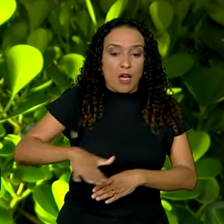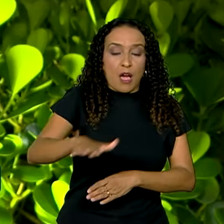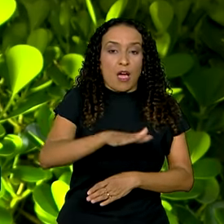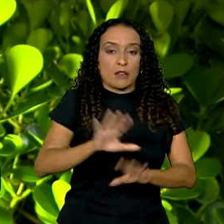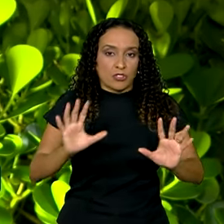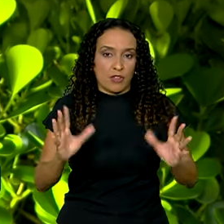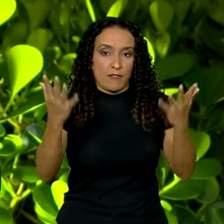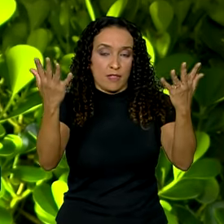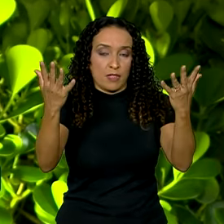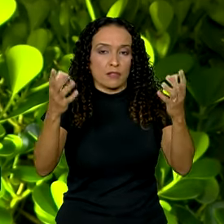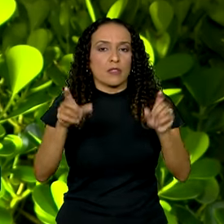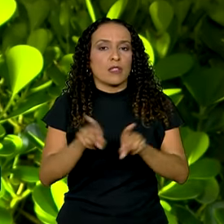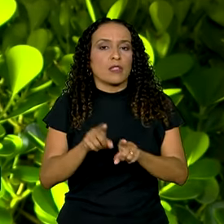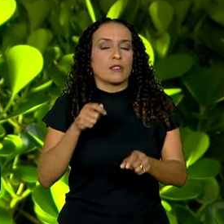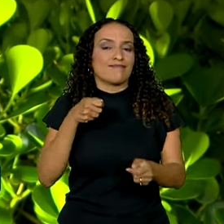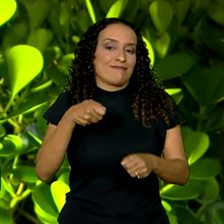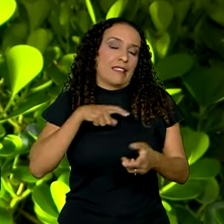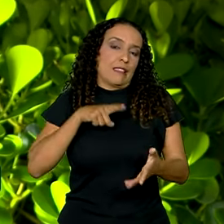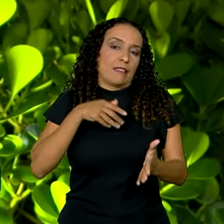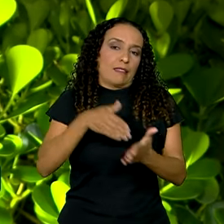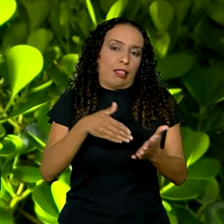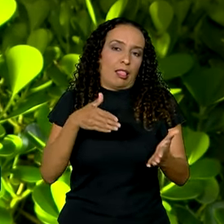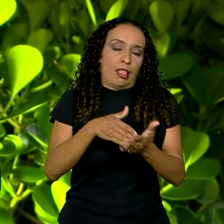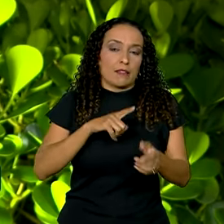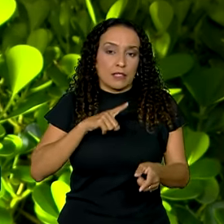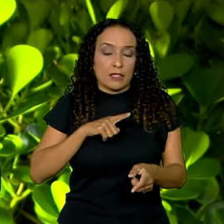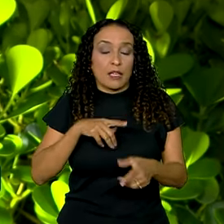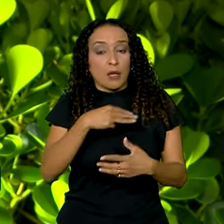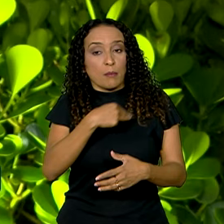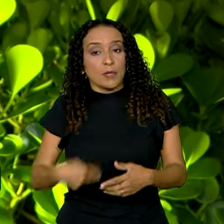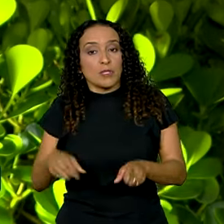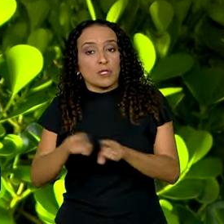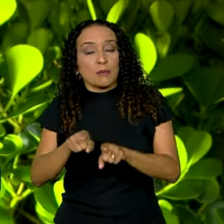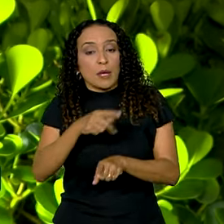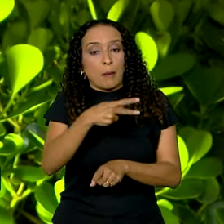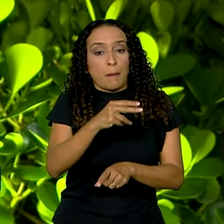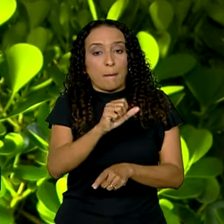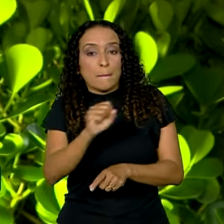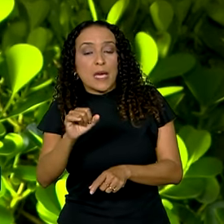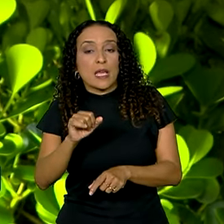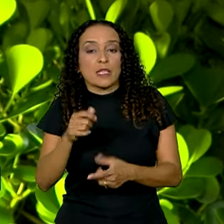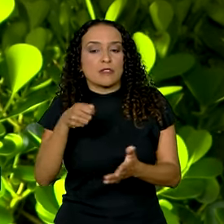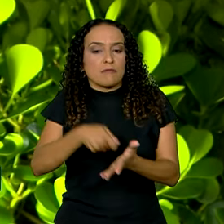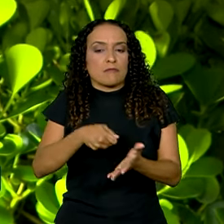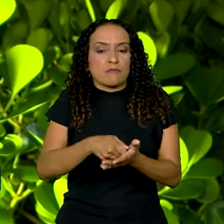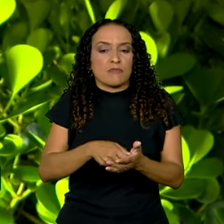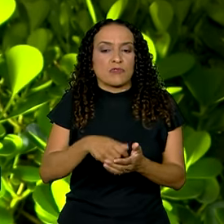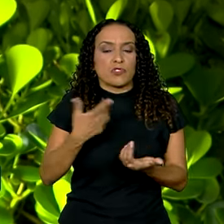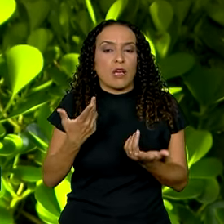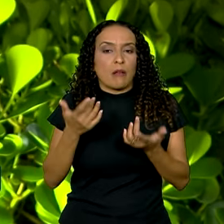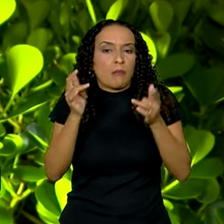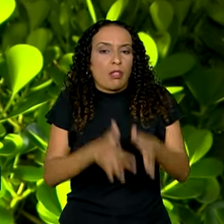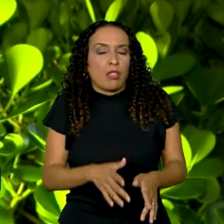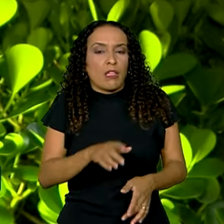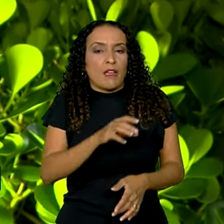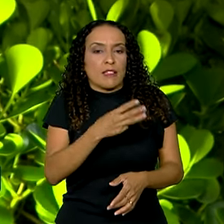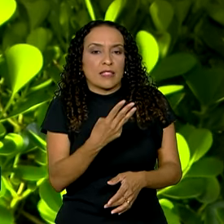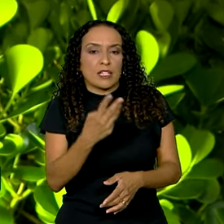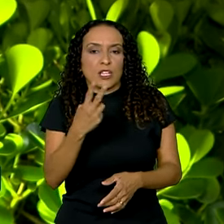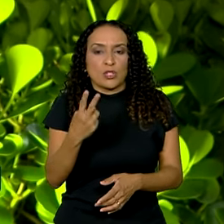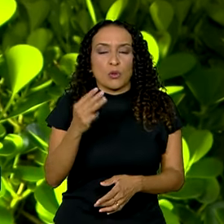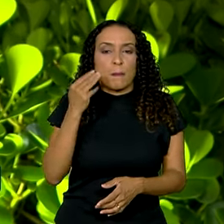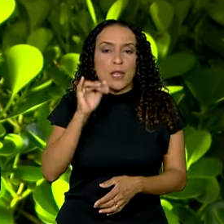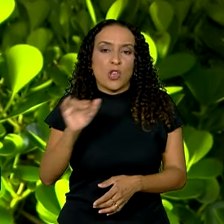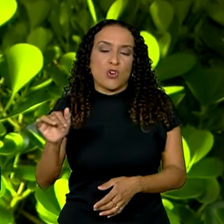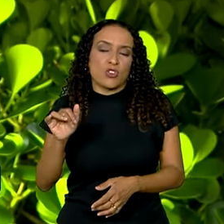de eventos, que impõem obstáculos. Segundo o ministro, o PESC já impôs uma renúncia fiscal de 32 bilhões de